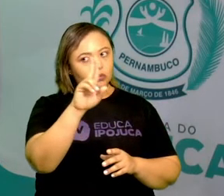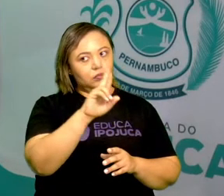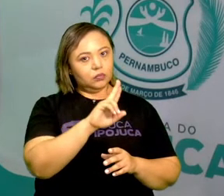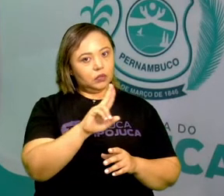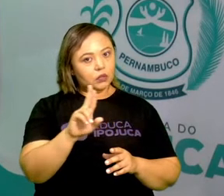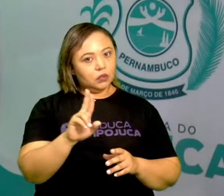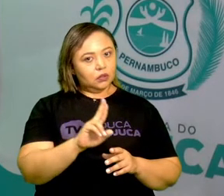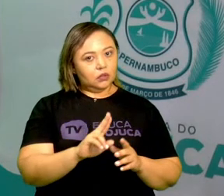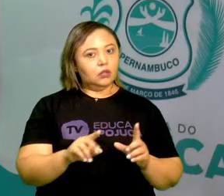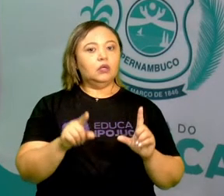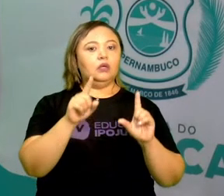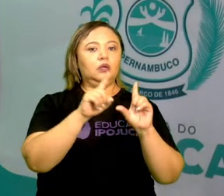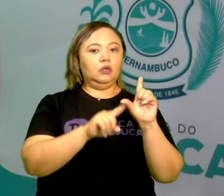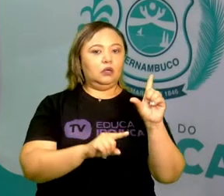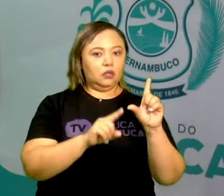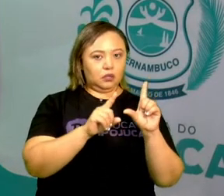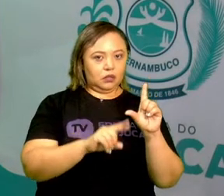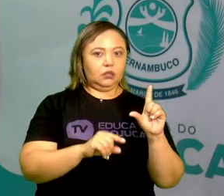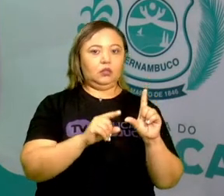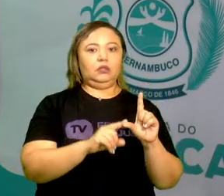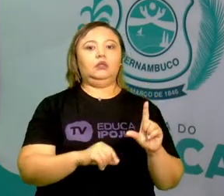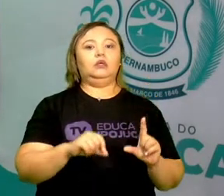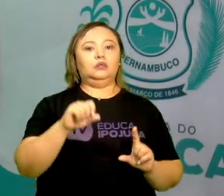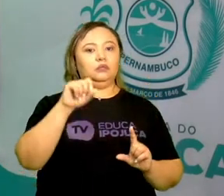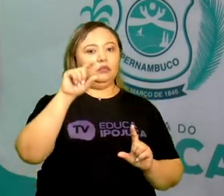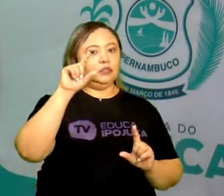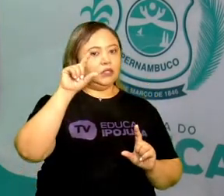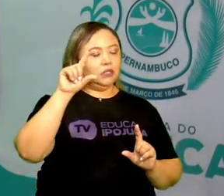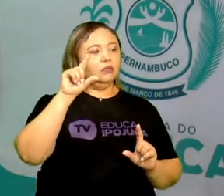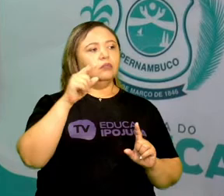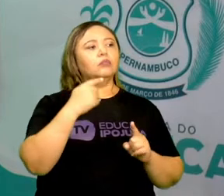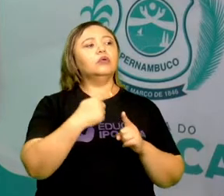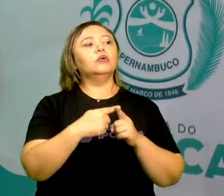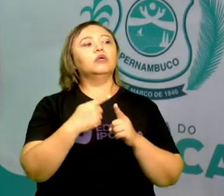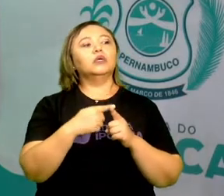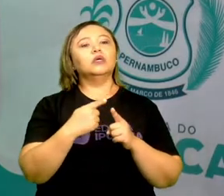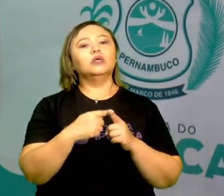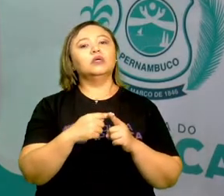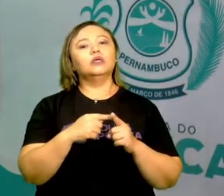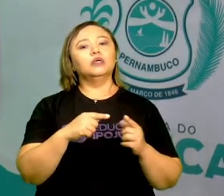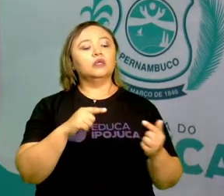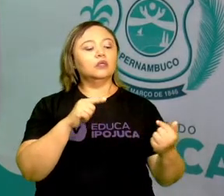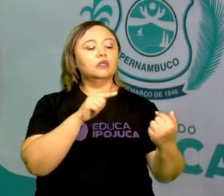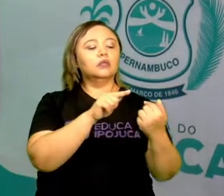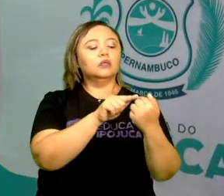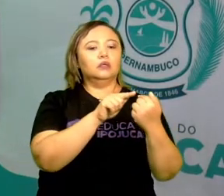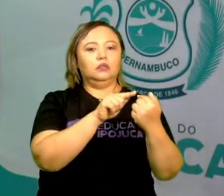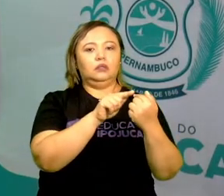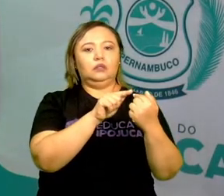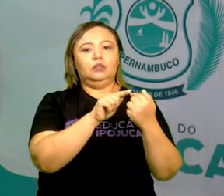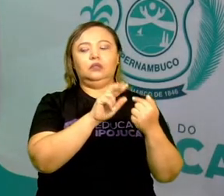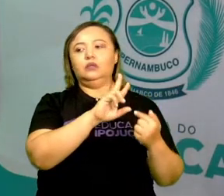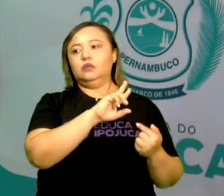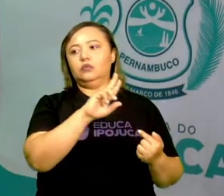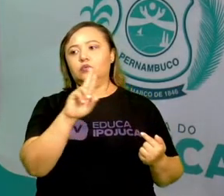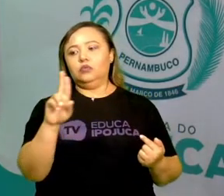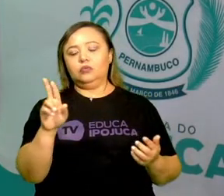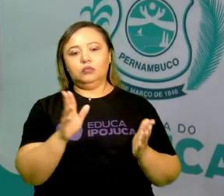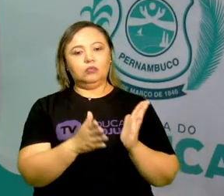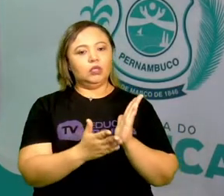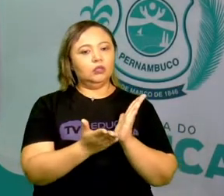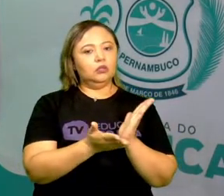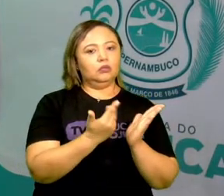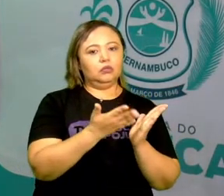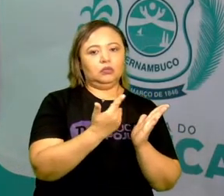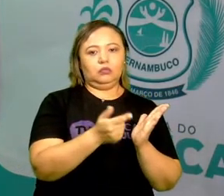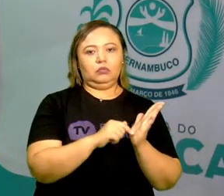letra maiúscula de imprensa. Por quê? Porque se refere ao nome do título, ao nome